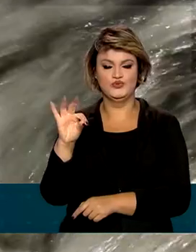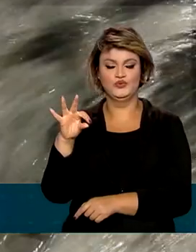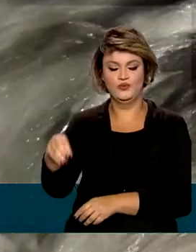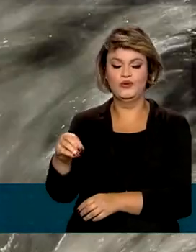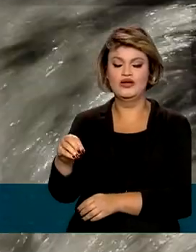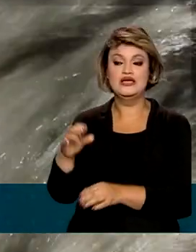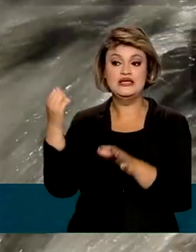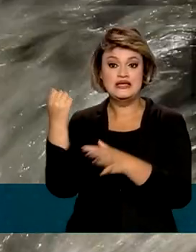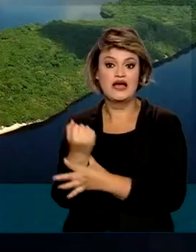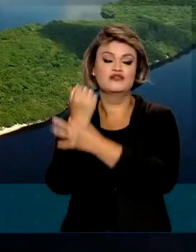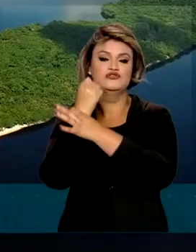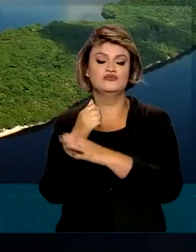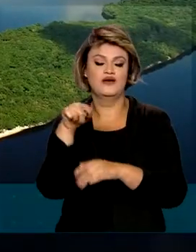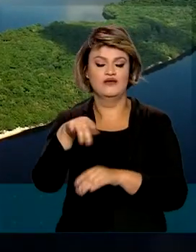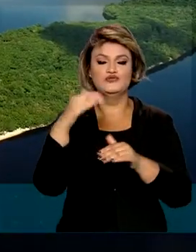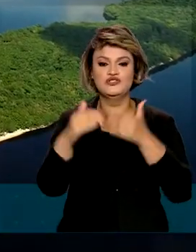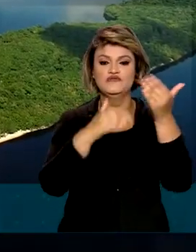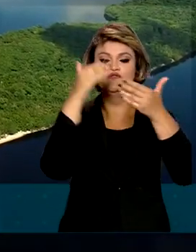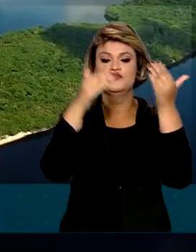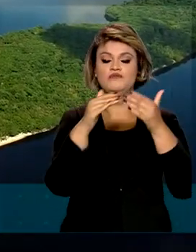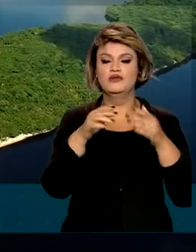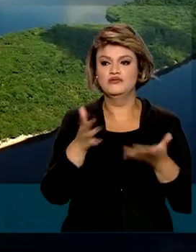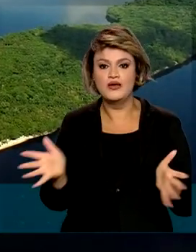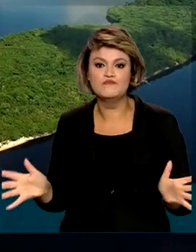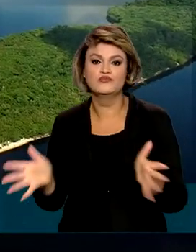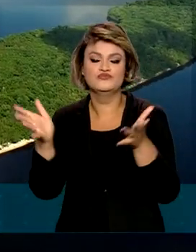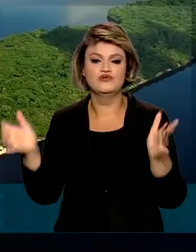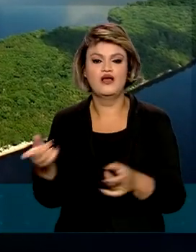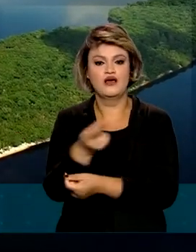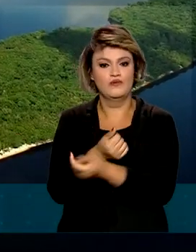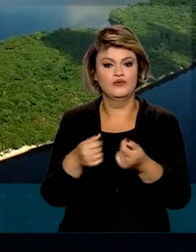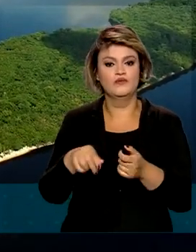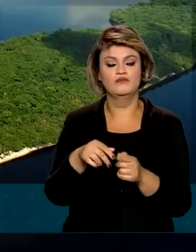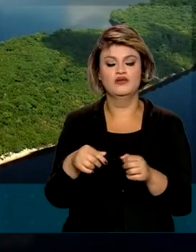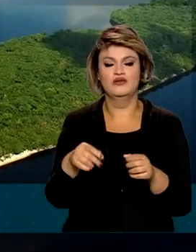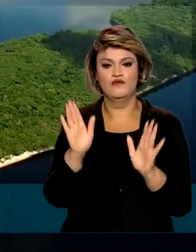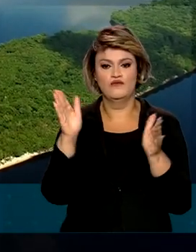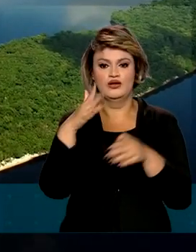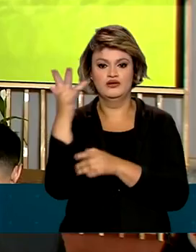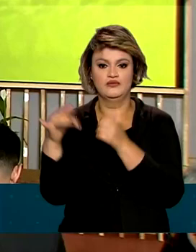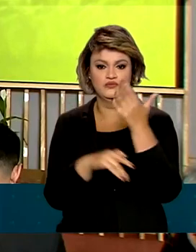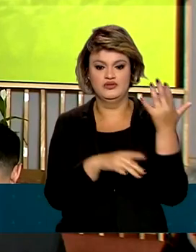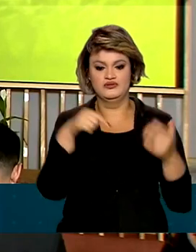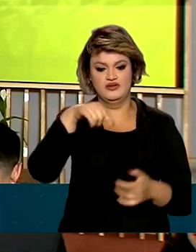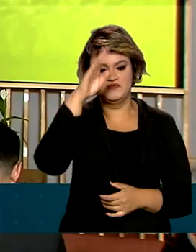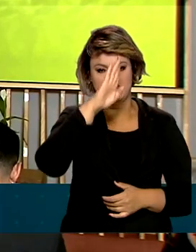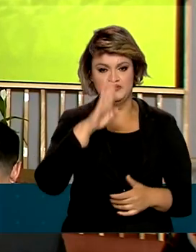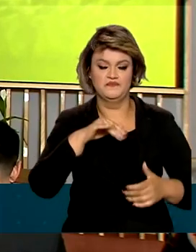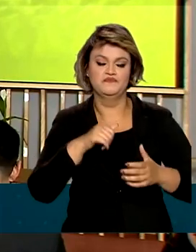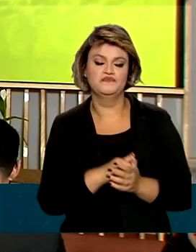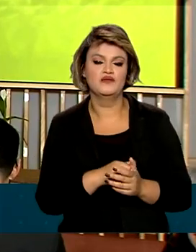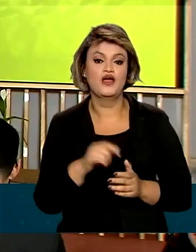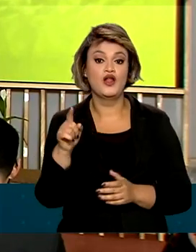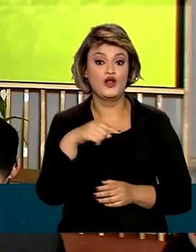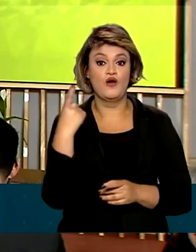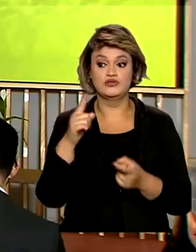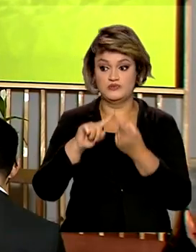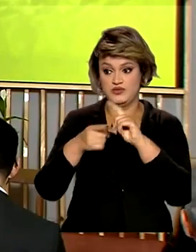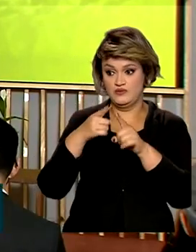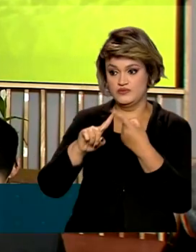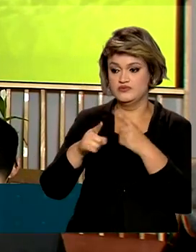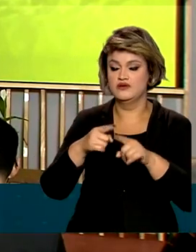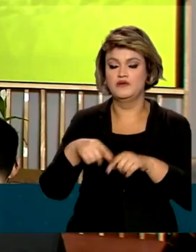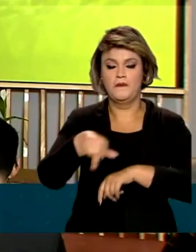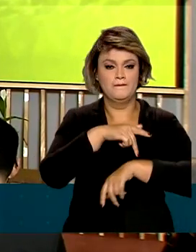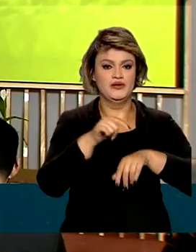fonte de desenvolvimento ao impulsionar a economia verde no país. Nós já começamos negociações com alguns países,